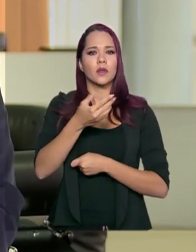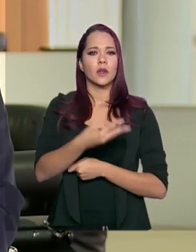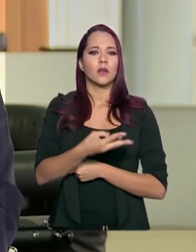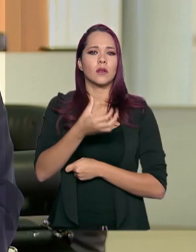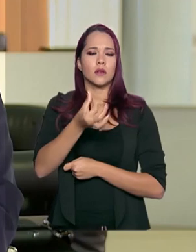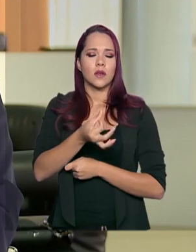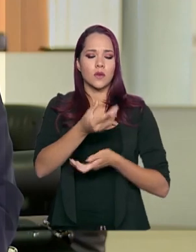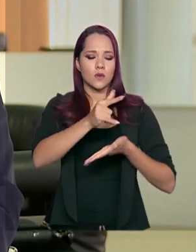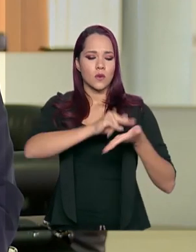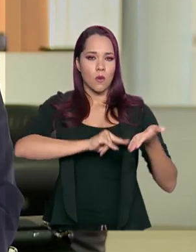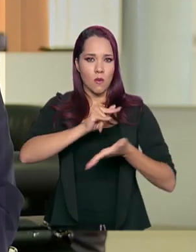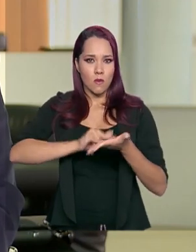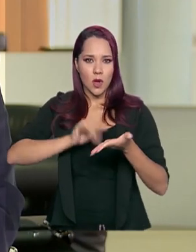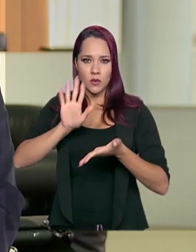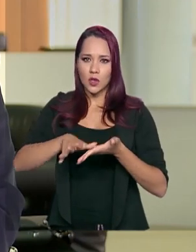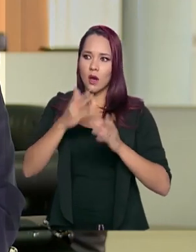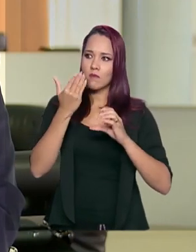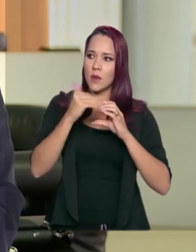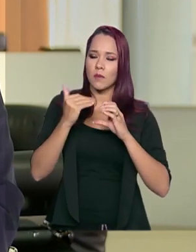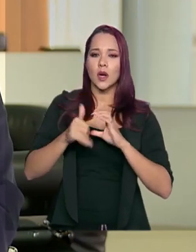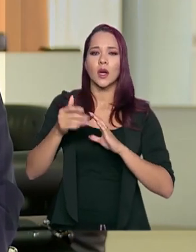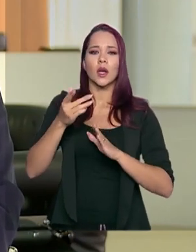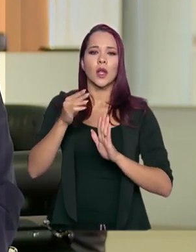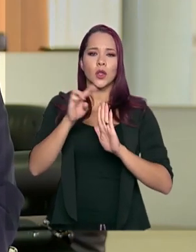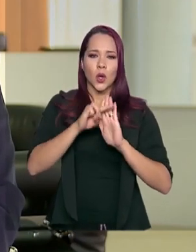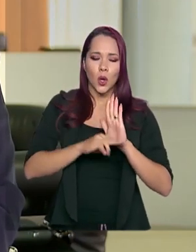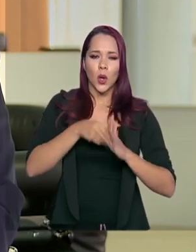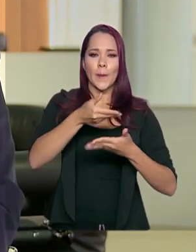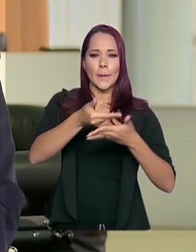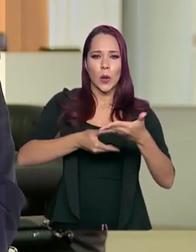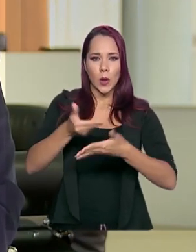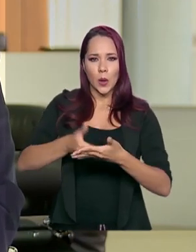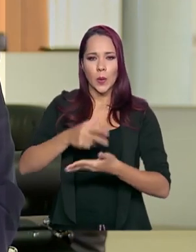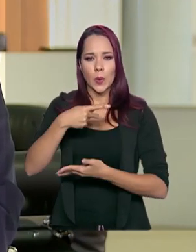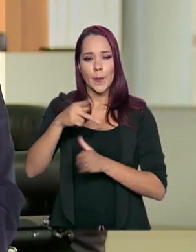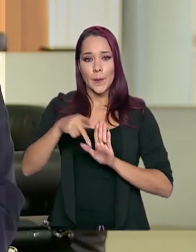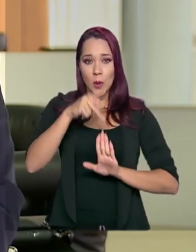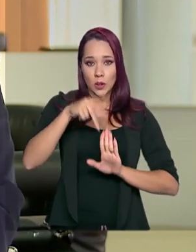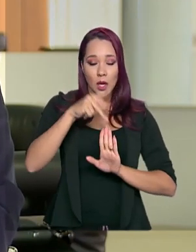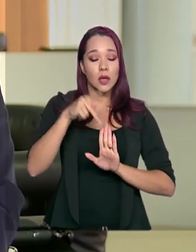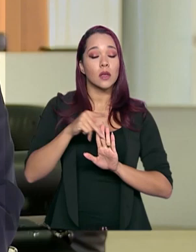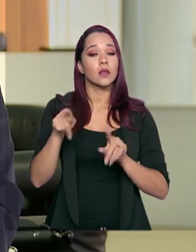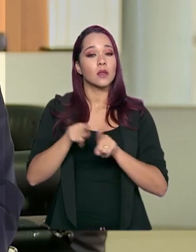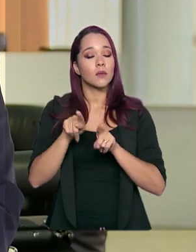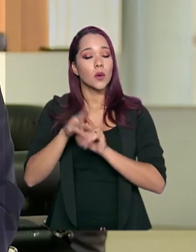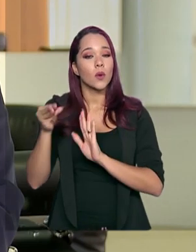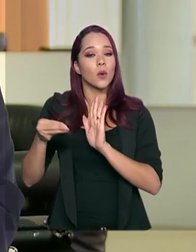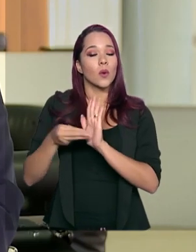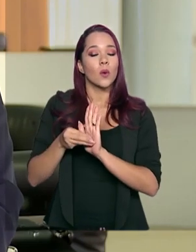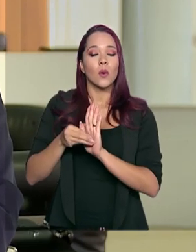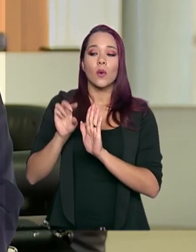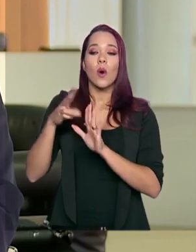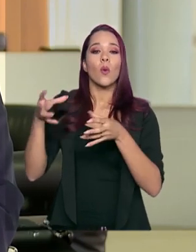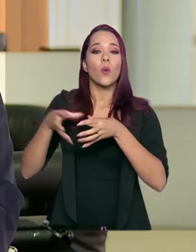documentos já foram expedidos, notas técnicas, portarias. Instituímos também a equipe de resposta rápida, que é uma